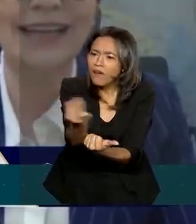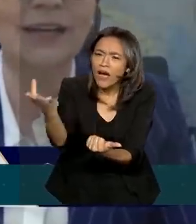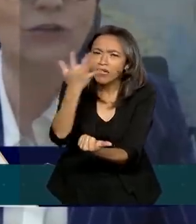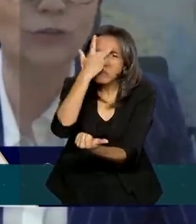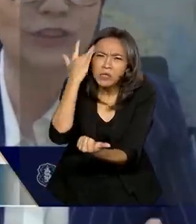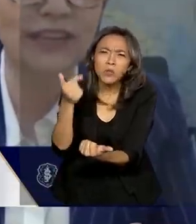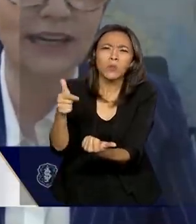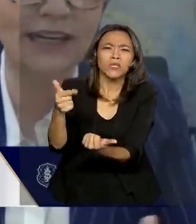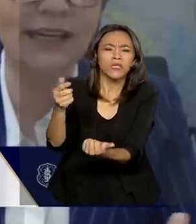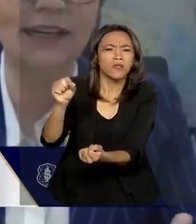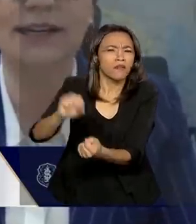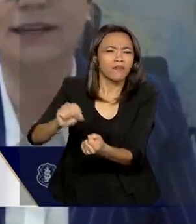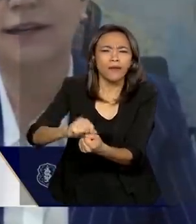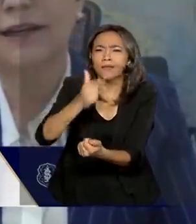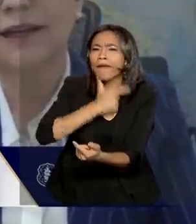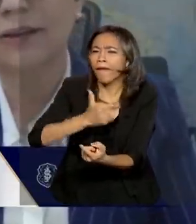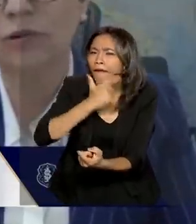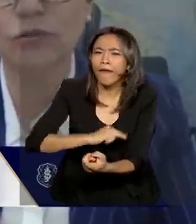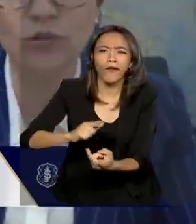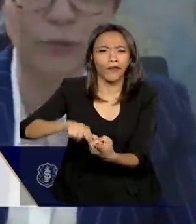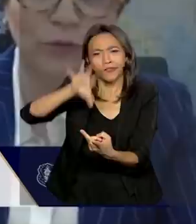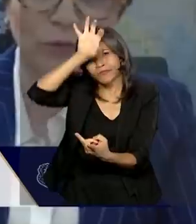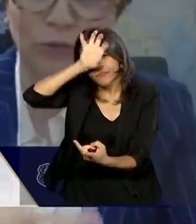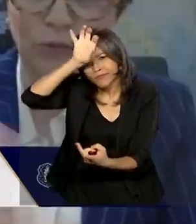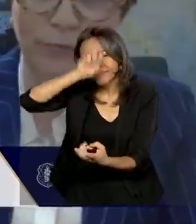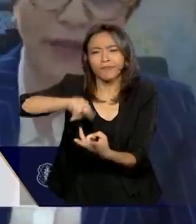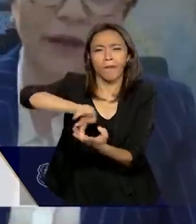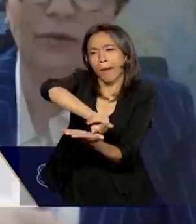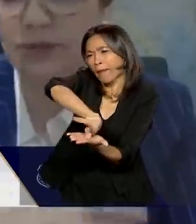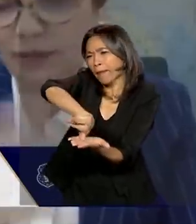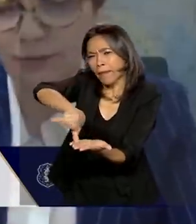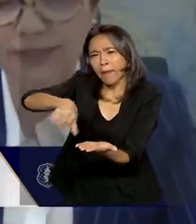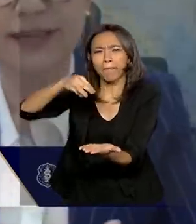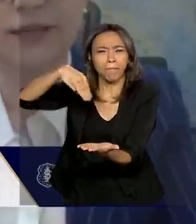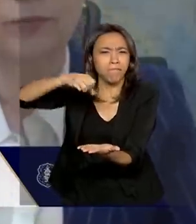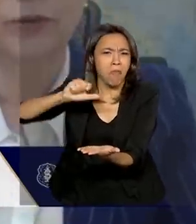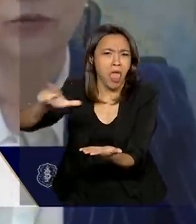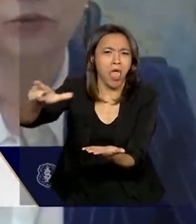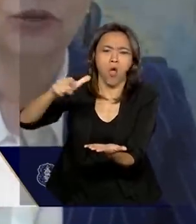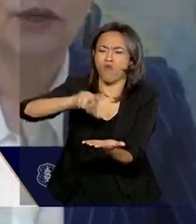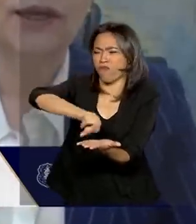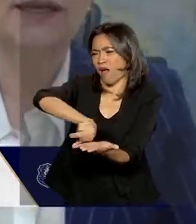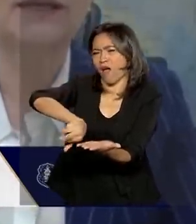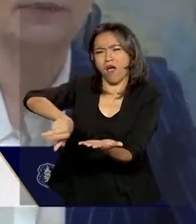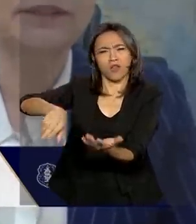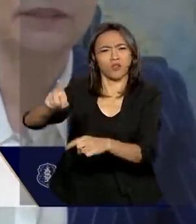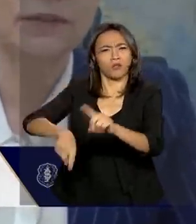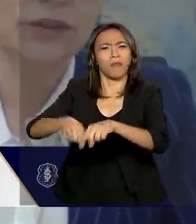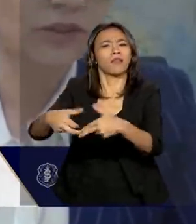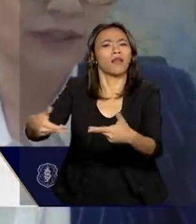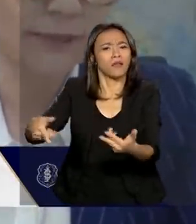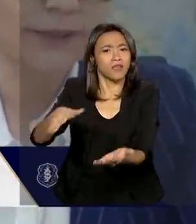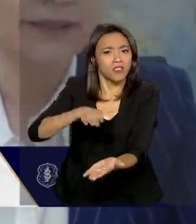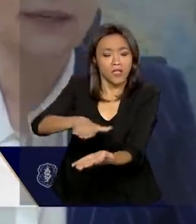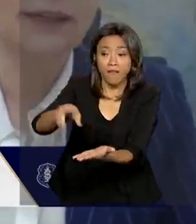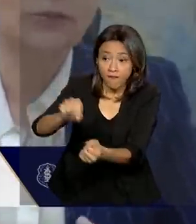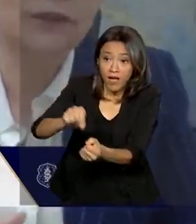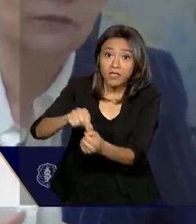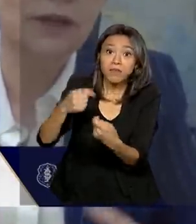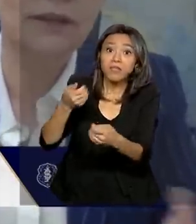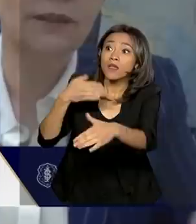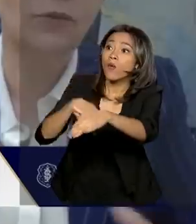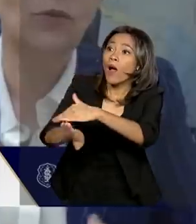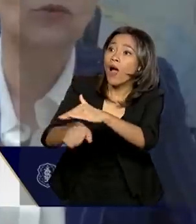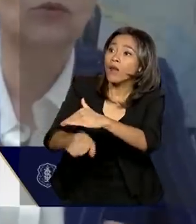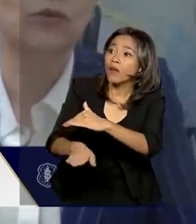fabrica queijo, mussarela e outros produtos, mel. Tem uma série de produtos que precisam hoje ser armazenados